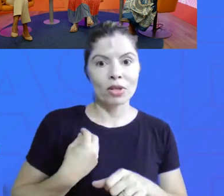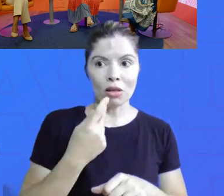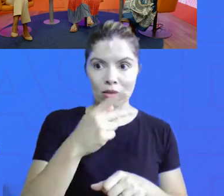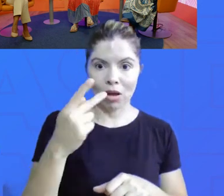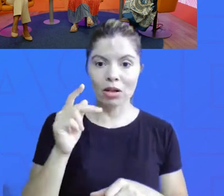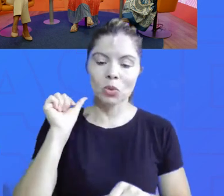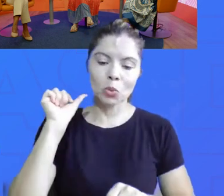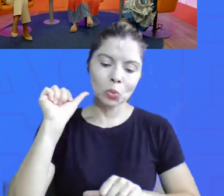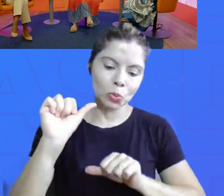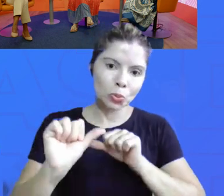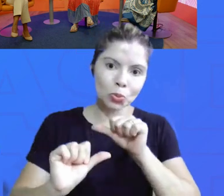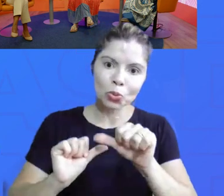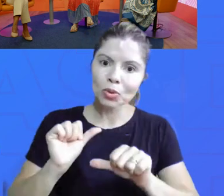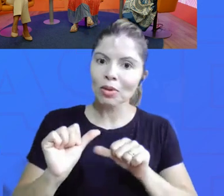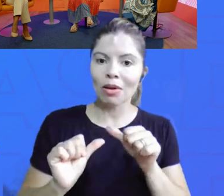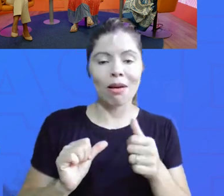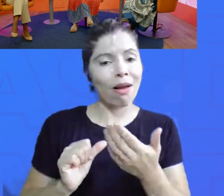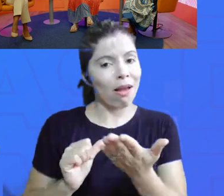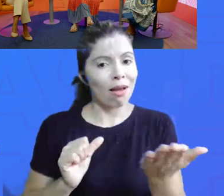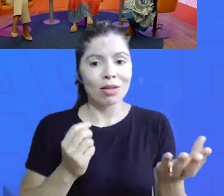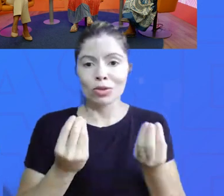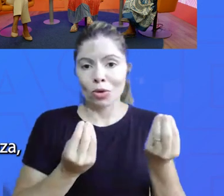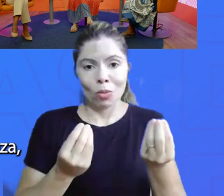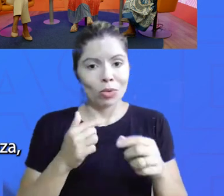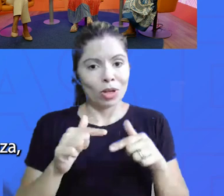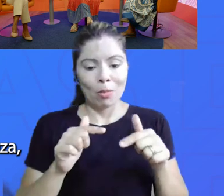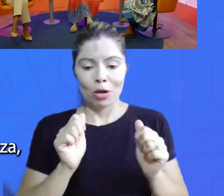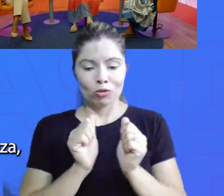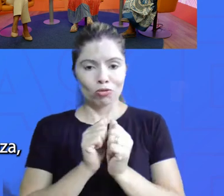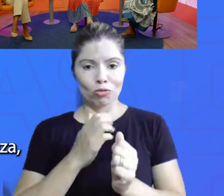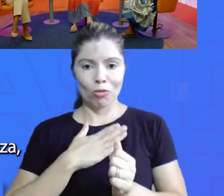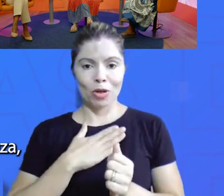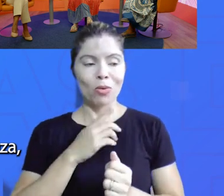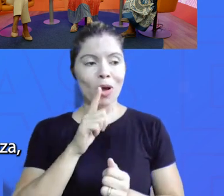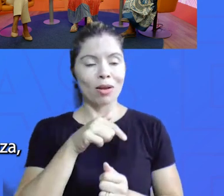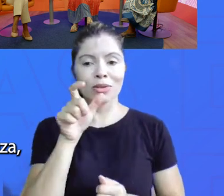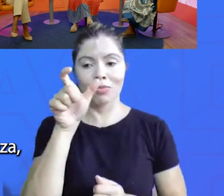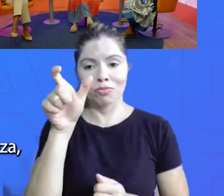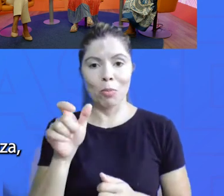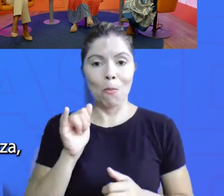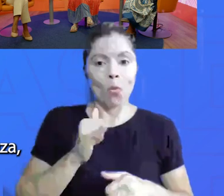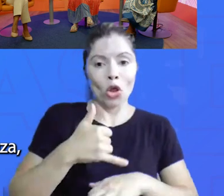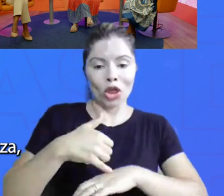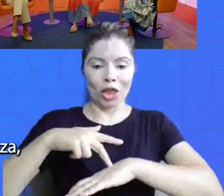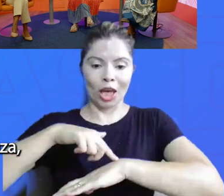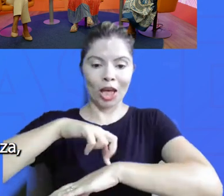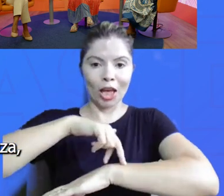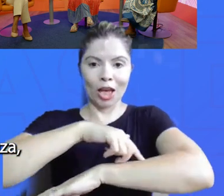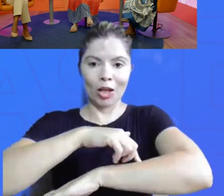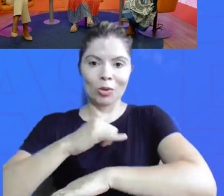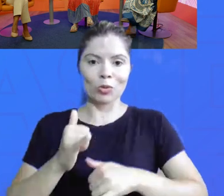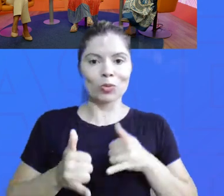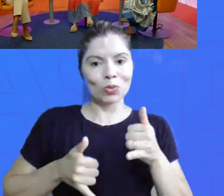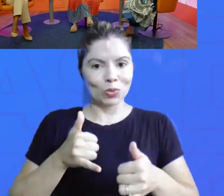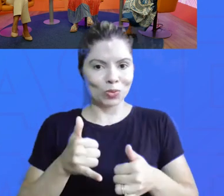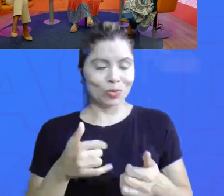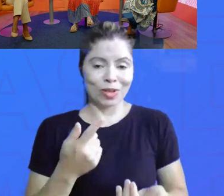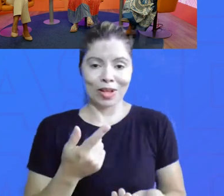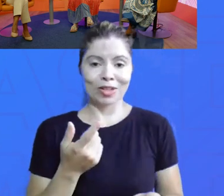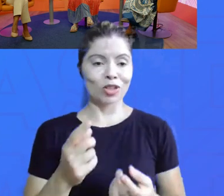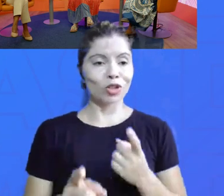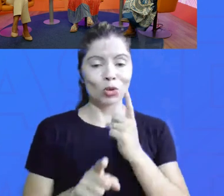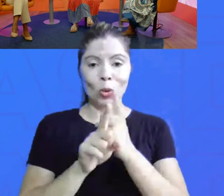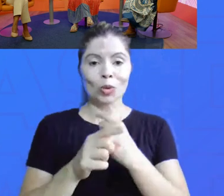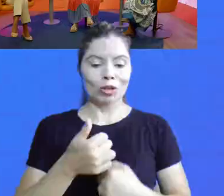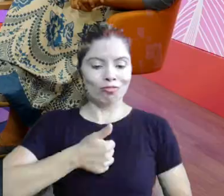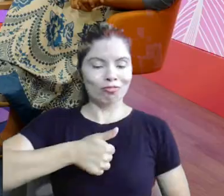porque as minhas clientes também se tornaram as minhas modelos e elas vêm se descobrindo na sua beleza, na sua autenticidade. E tem sido uma aventura